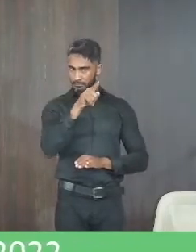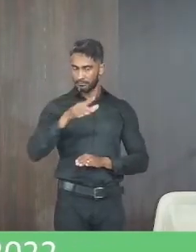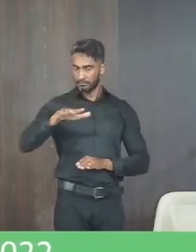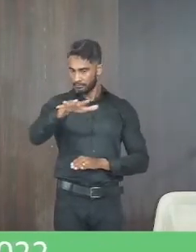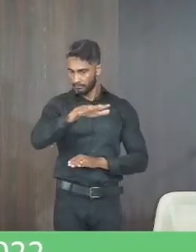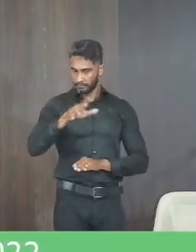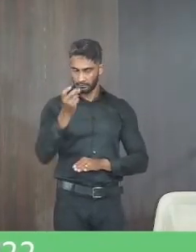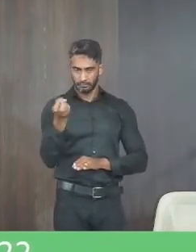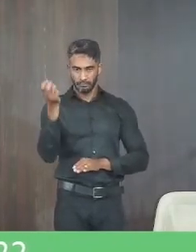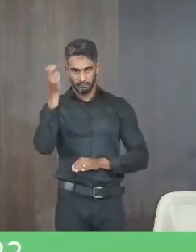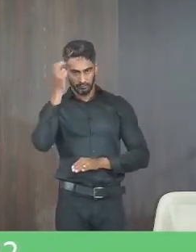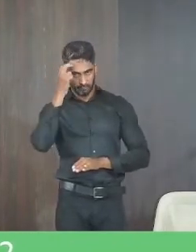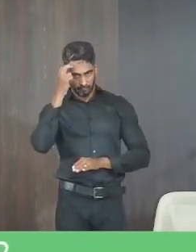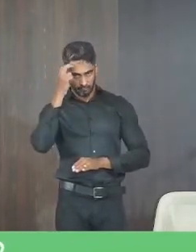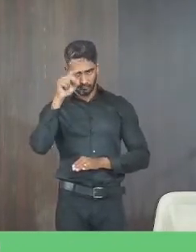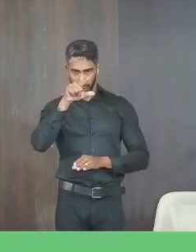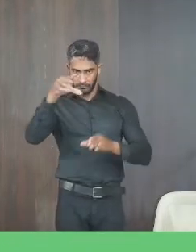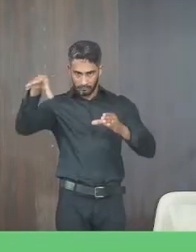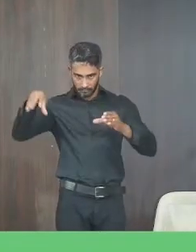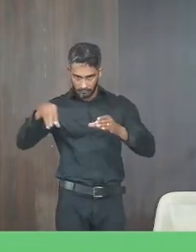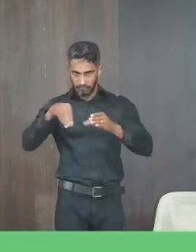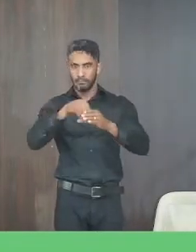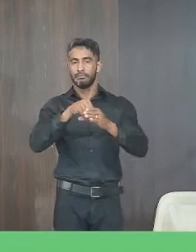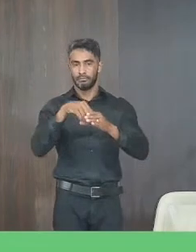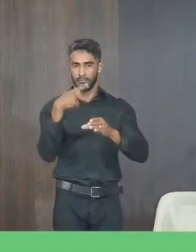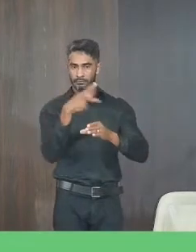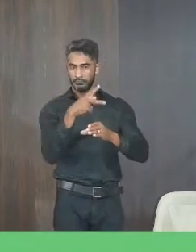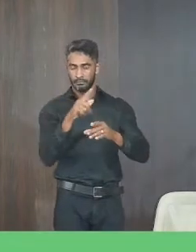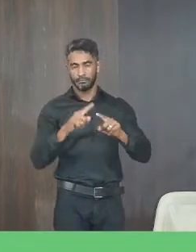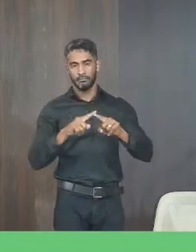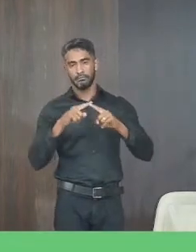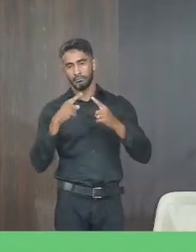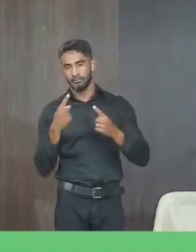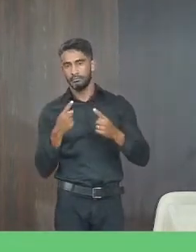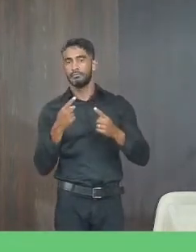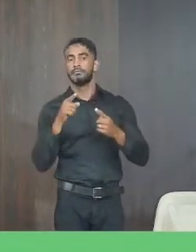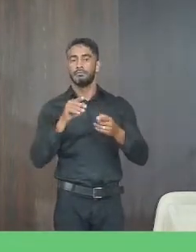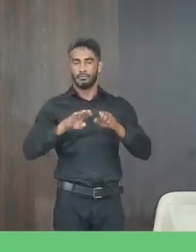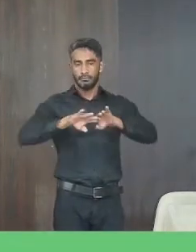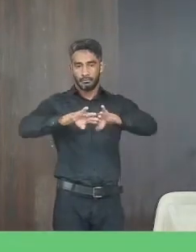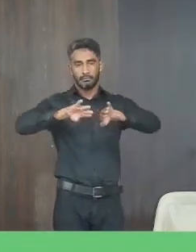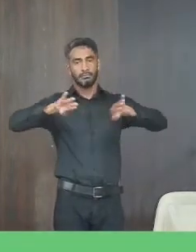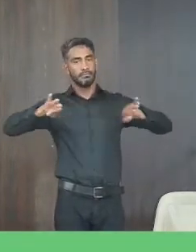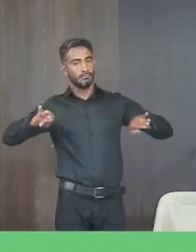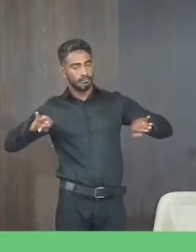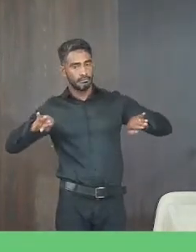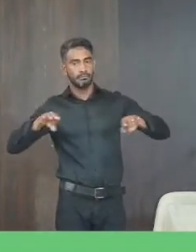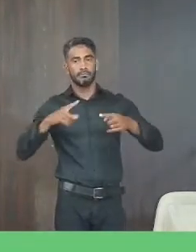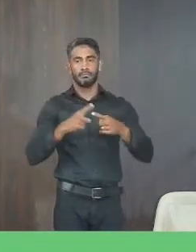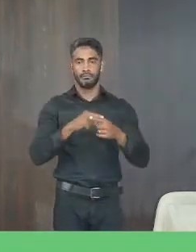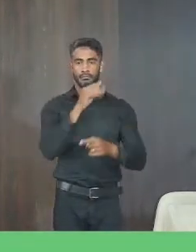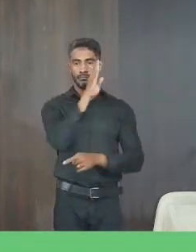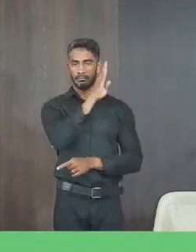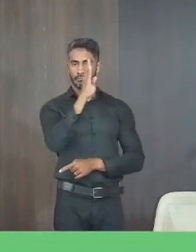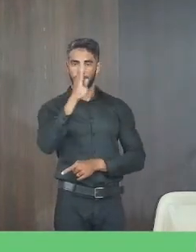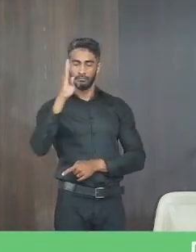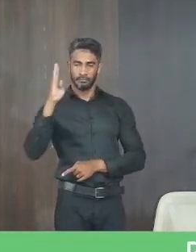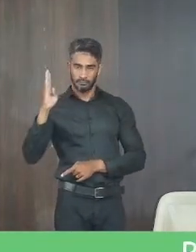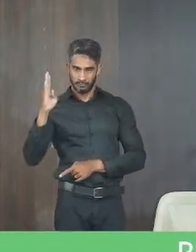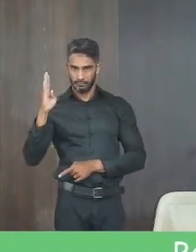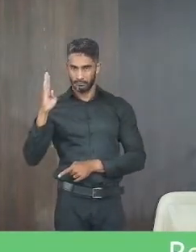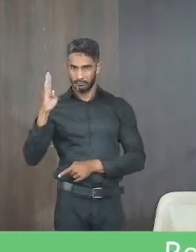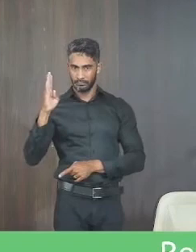departamento de cultura ela está inserida lá mas ela é desvinculada que a biblioteca pública